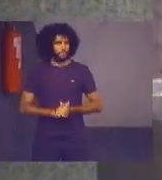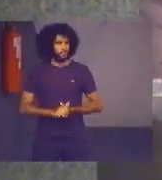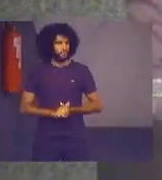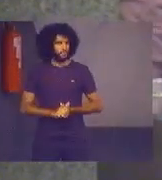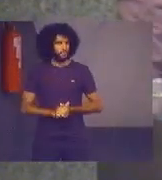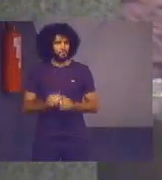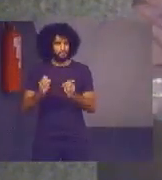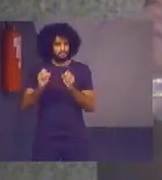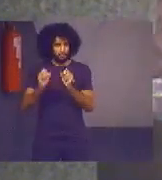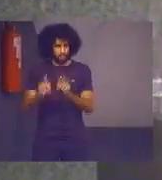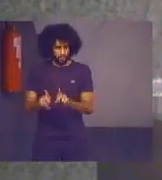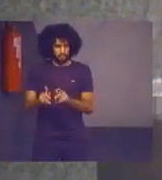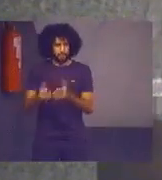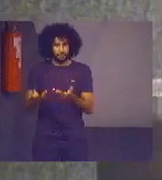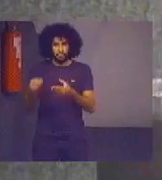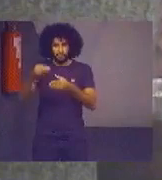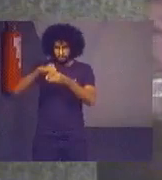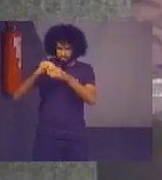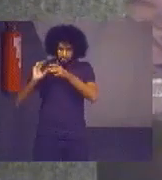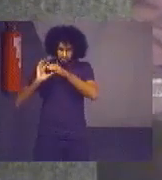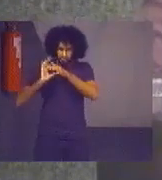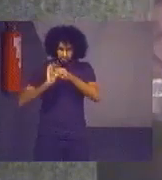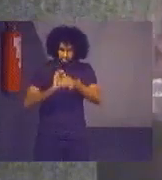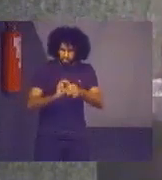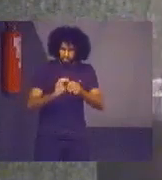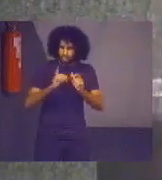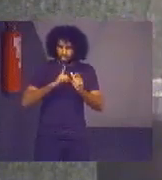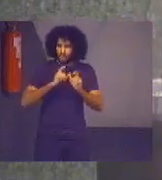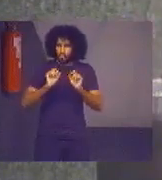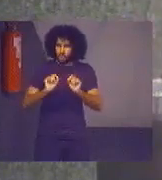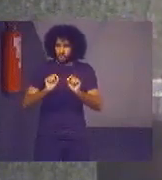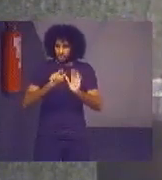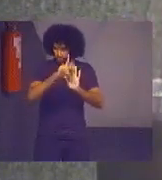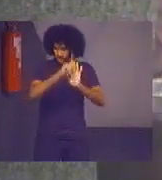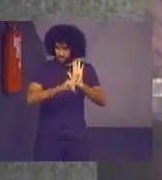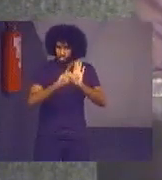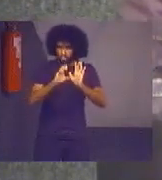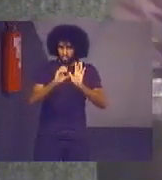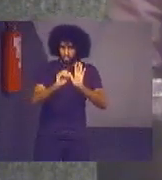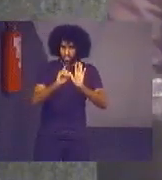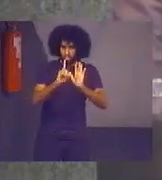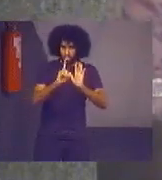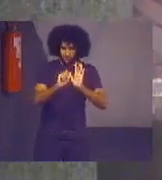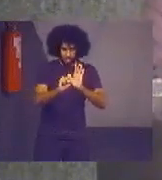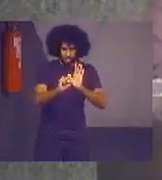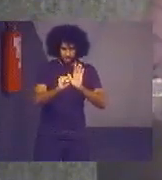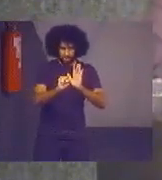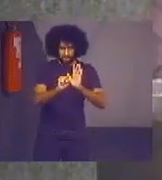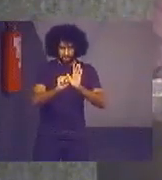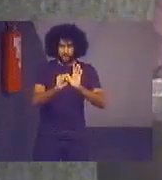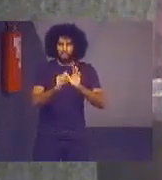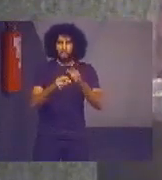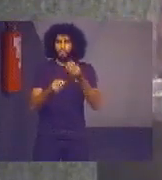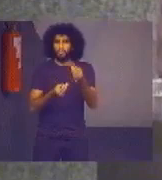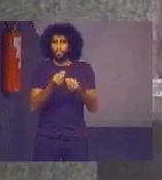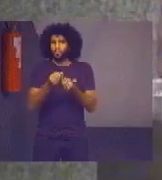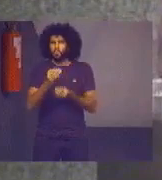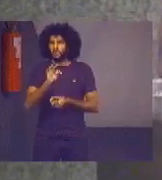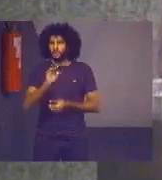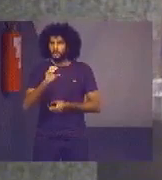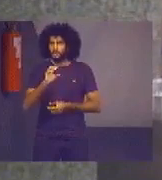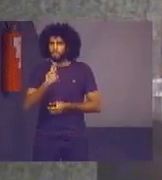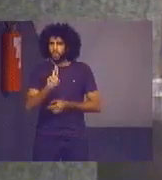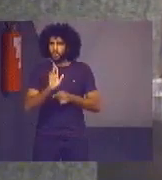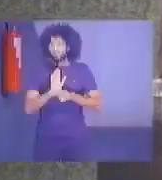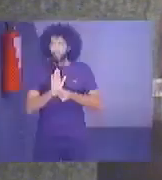Ok, dentro desse contexto, surgiu o projeto ODS no Tribunal de Contas da União. Como o TCU pode contribuir